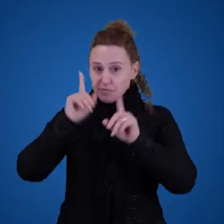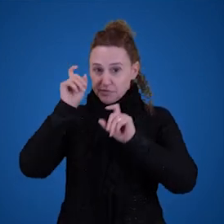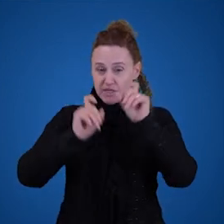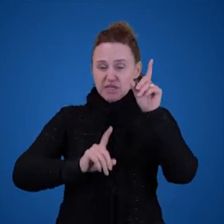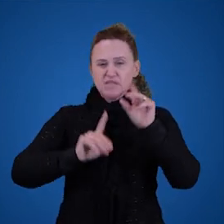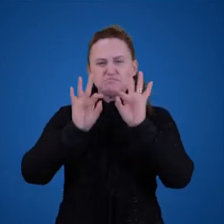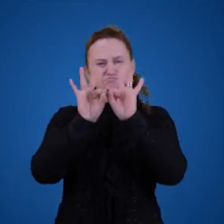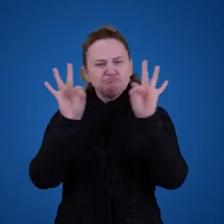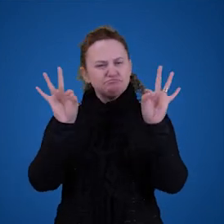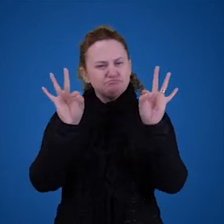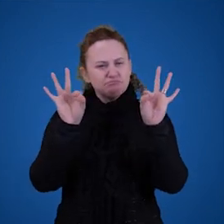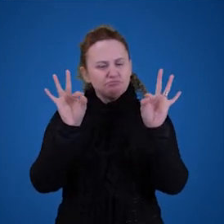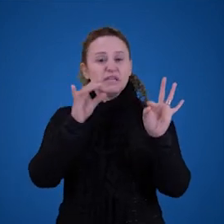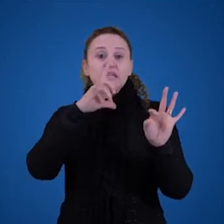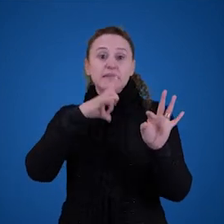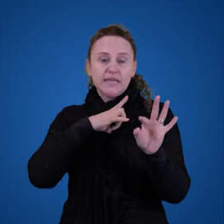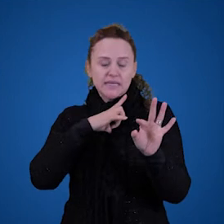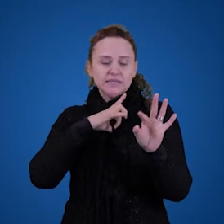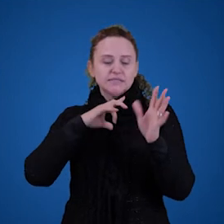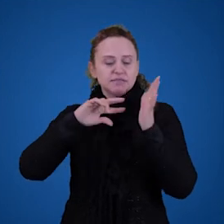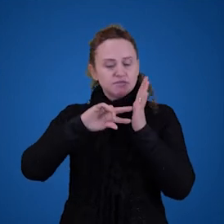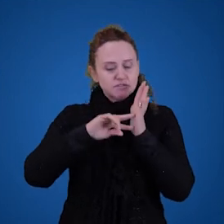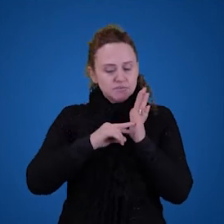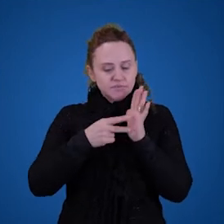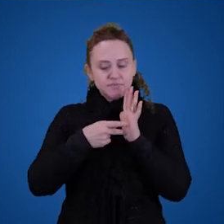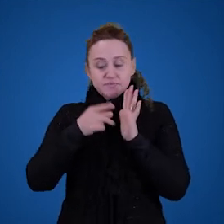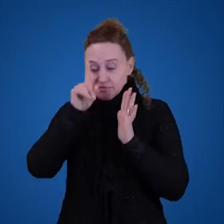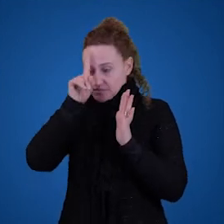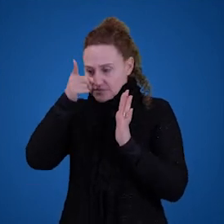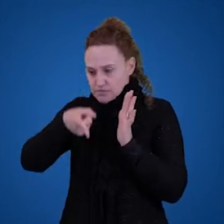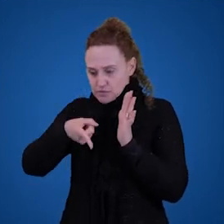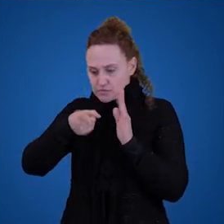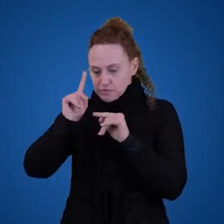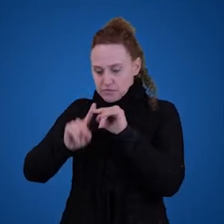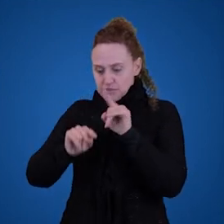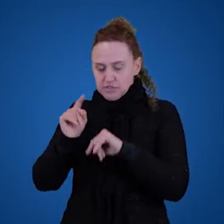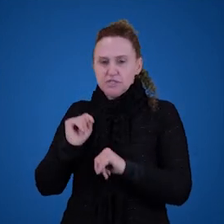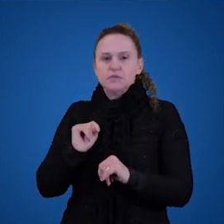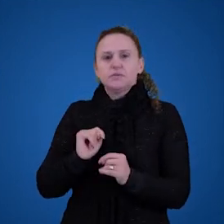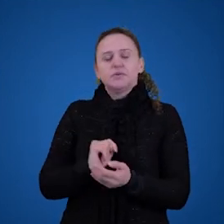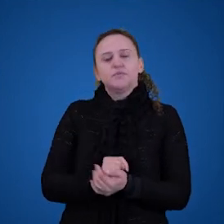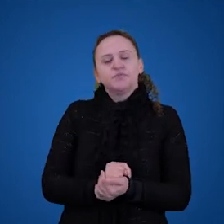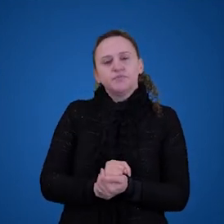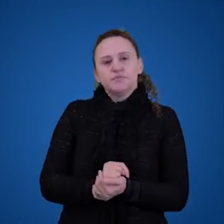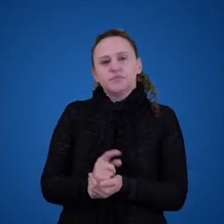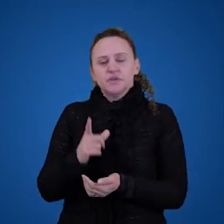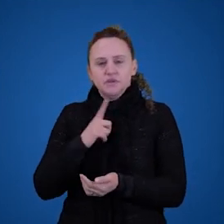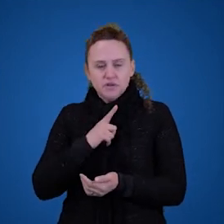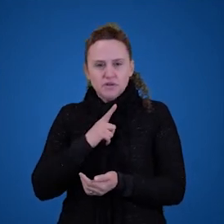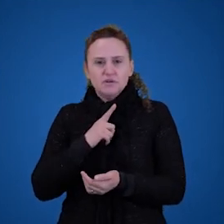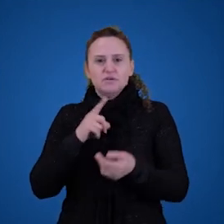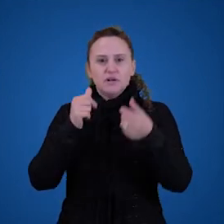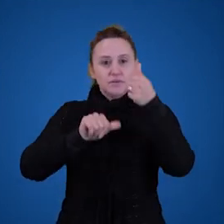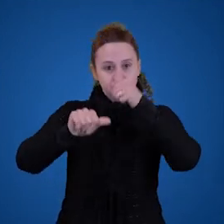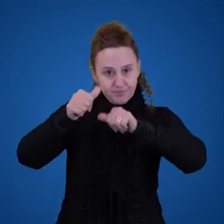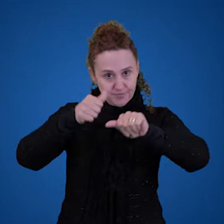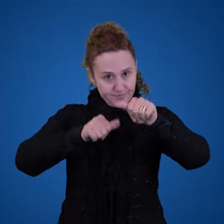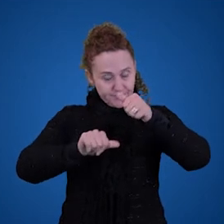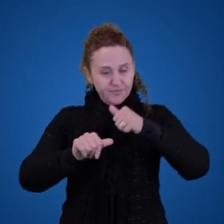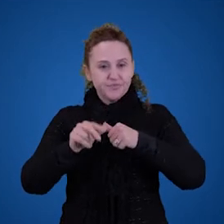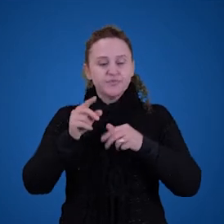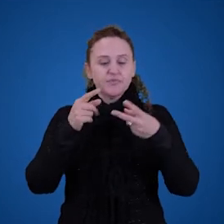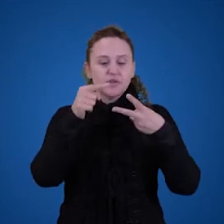significado, que elas apontam para os objetos. Então, com incimente, tenha um incimente, vamos avaliar os dois problemas.